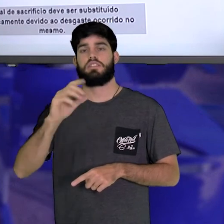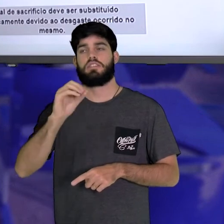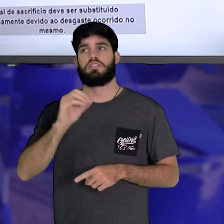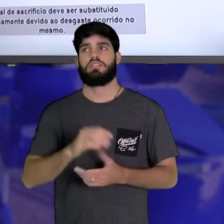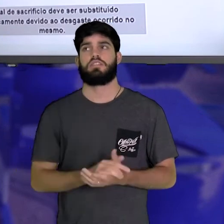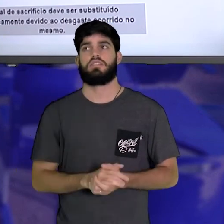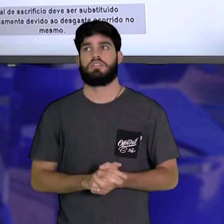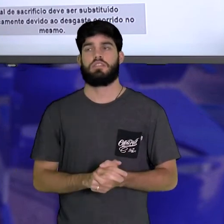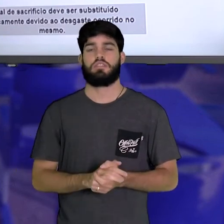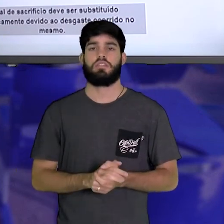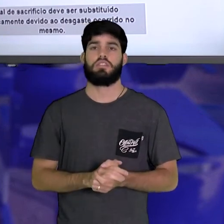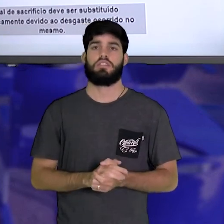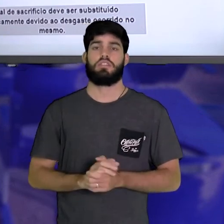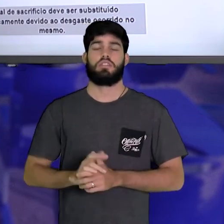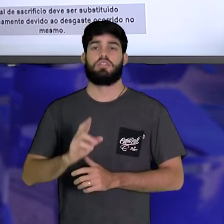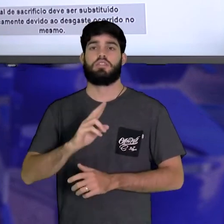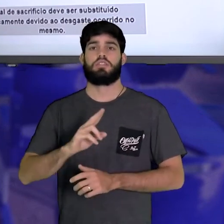fio.